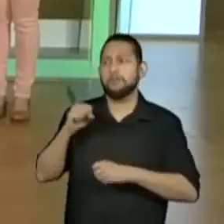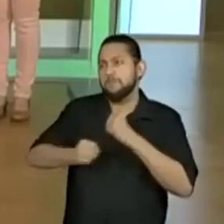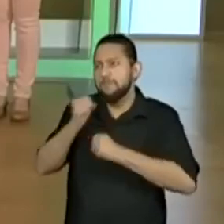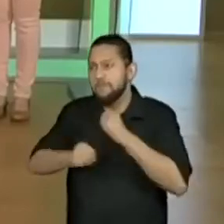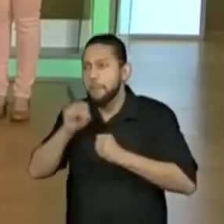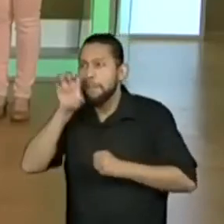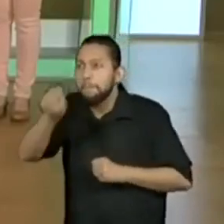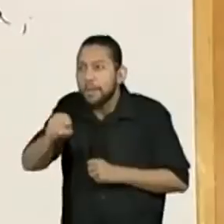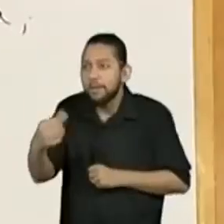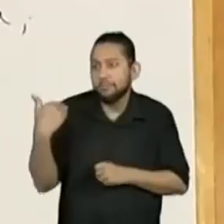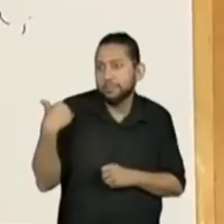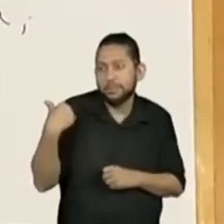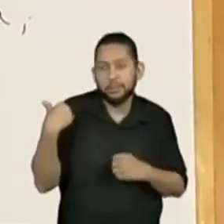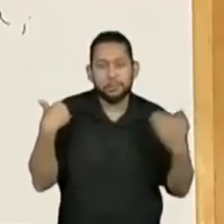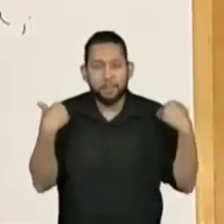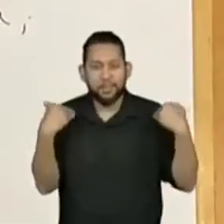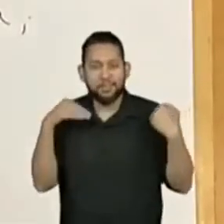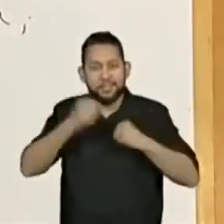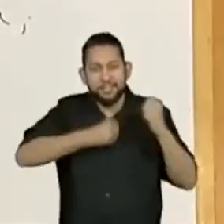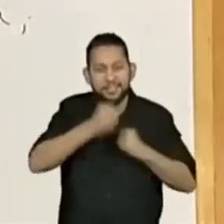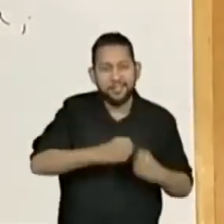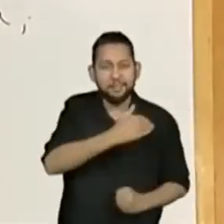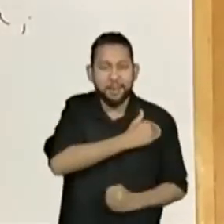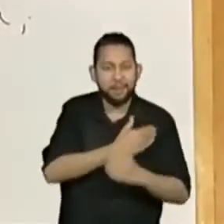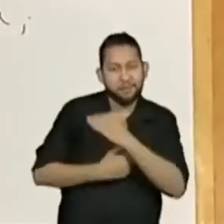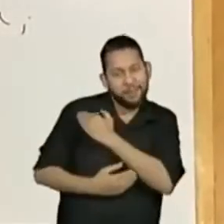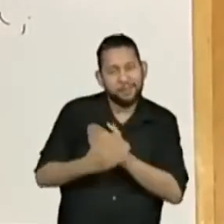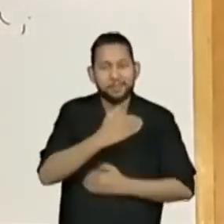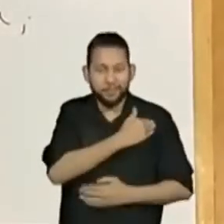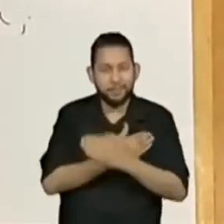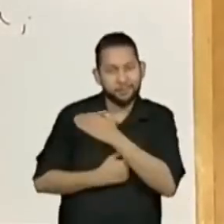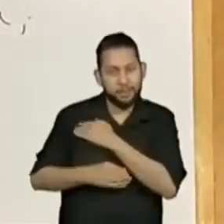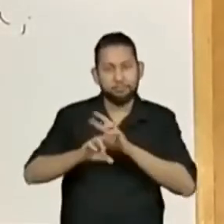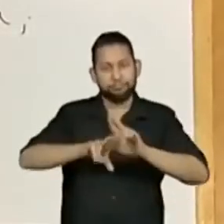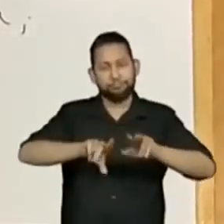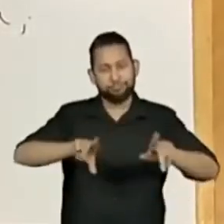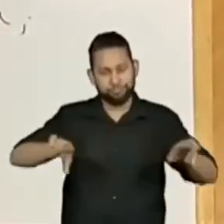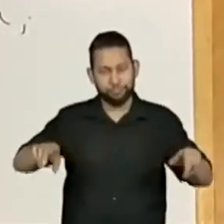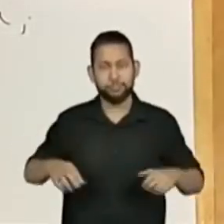pega, pega, turminha. Até adulto a gente brinca às vezes, né? Sim. Pega, pega.